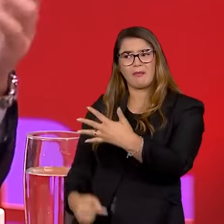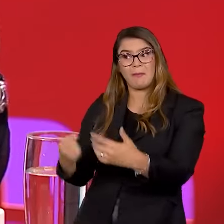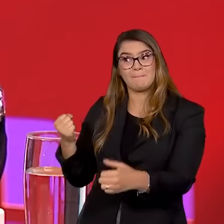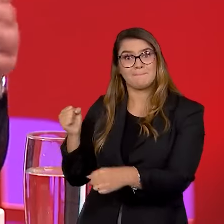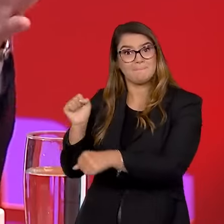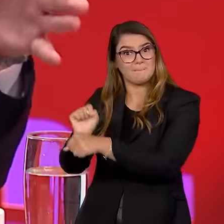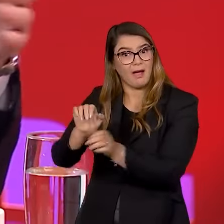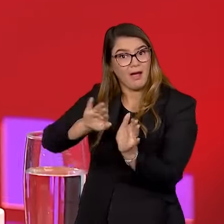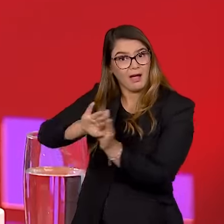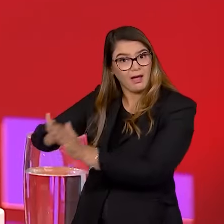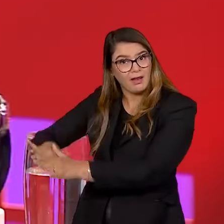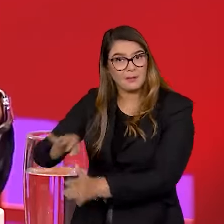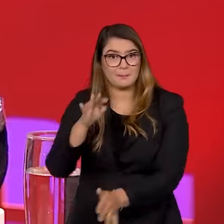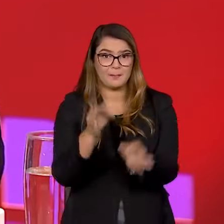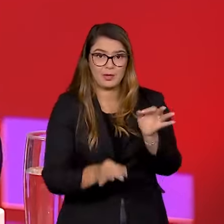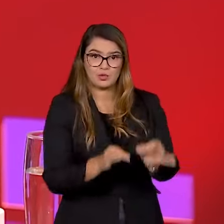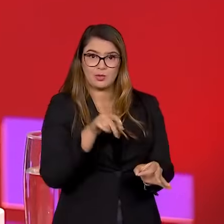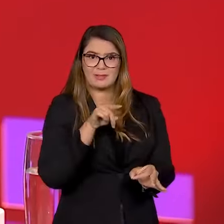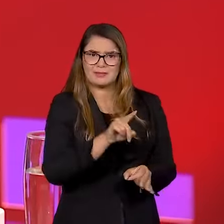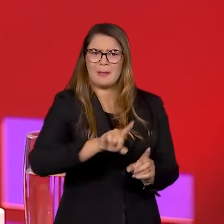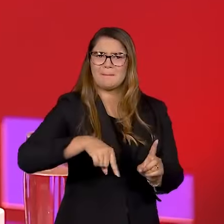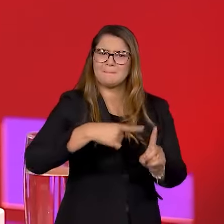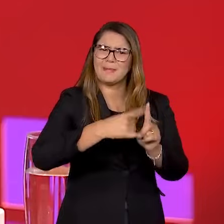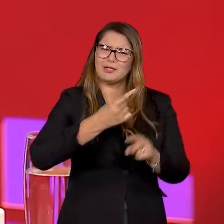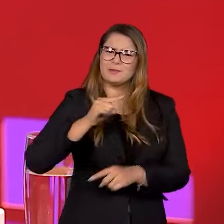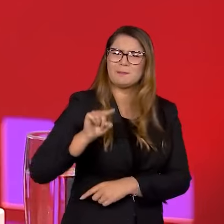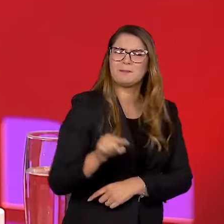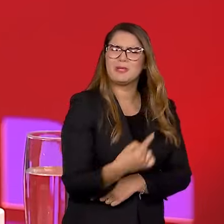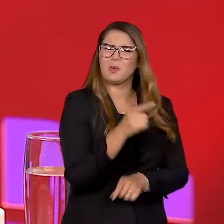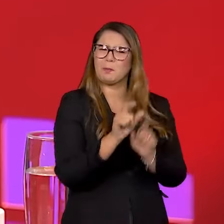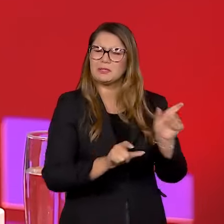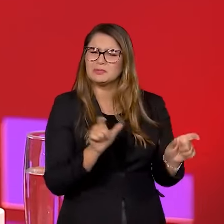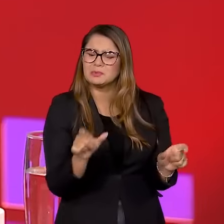Paralisar os trabalhos da corte para julgar mais de mil pessoas.